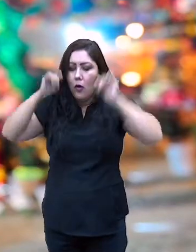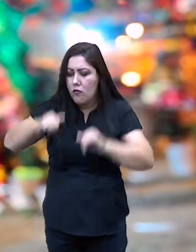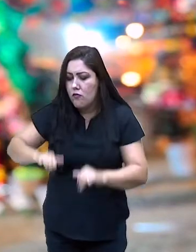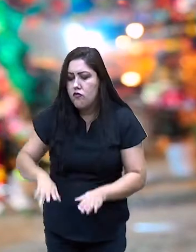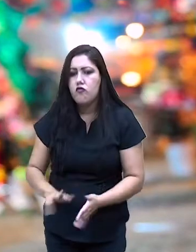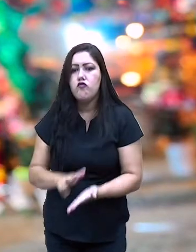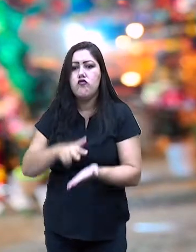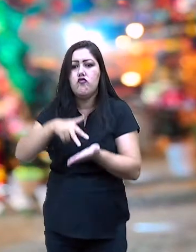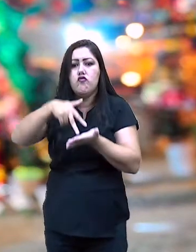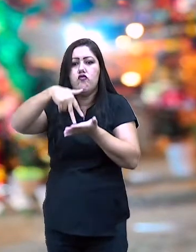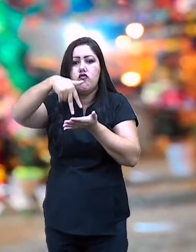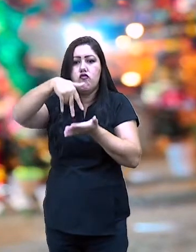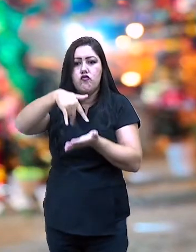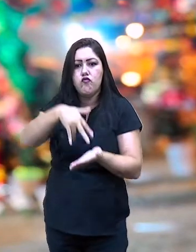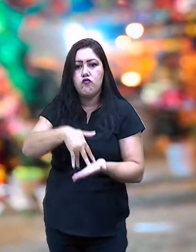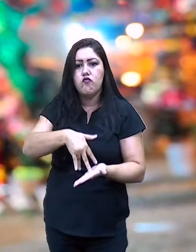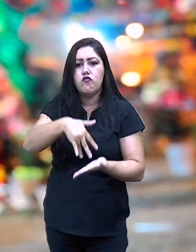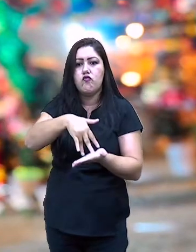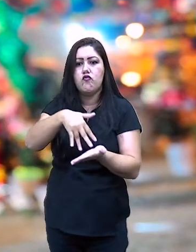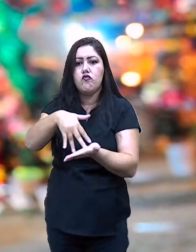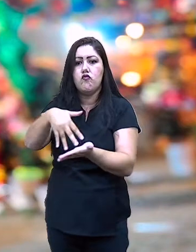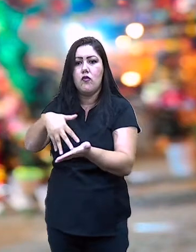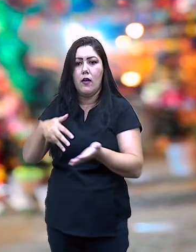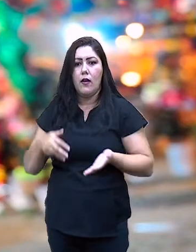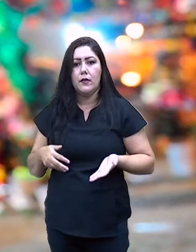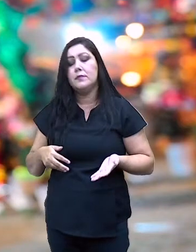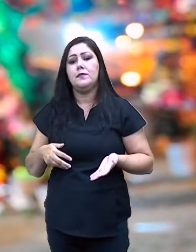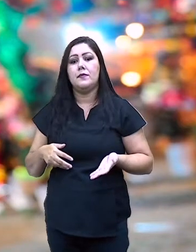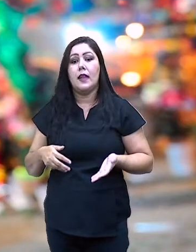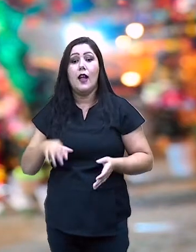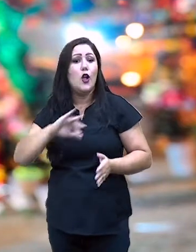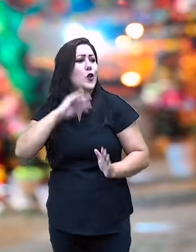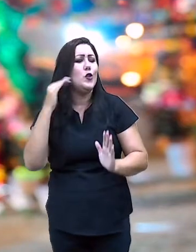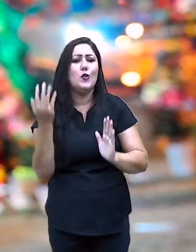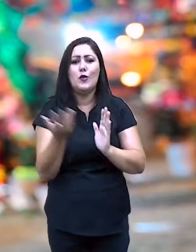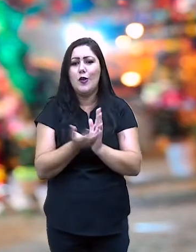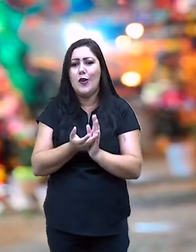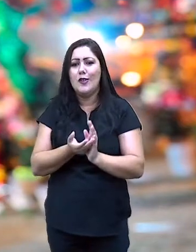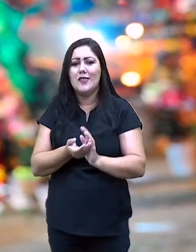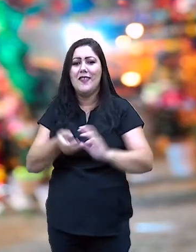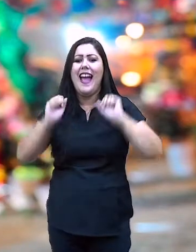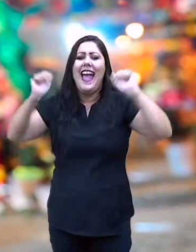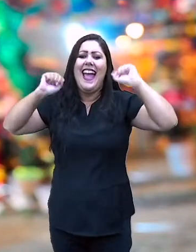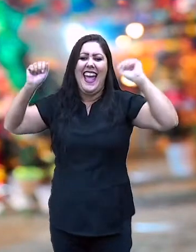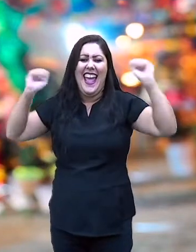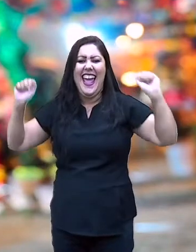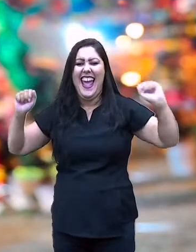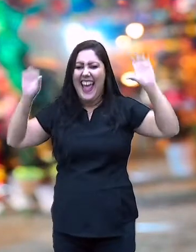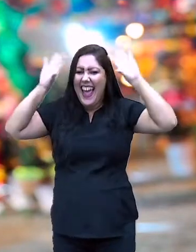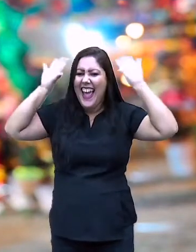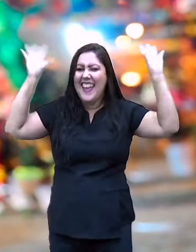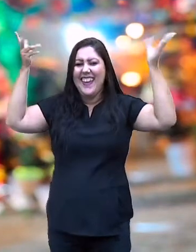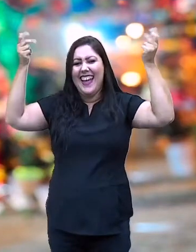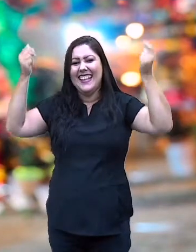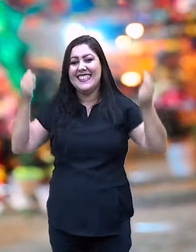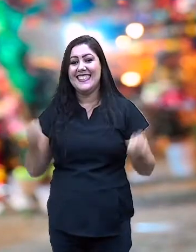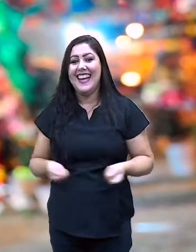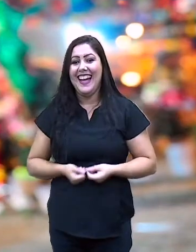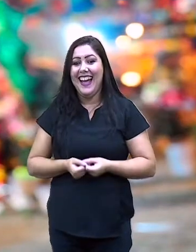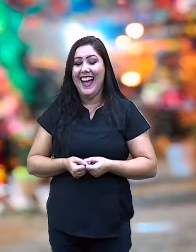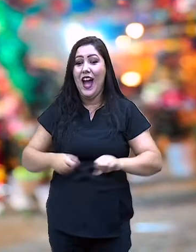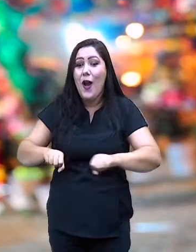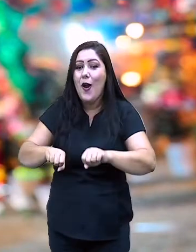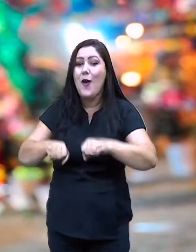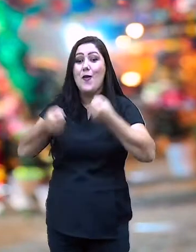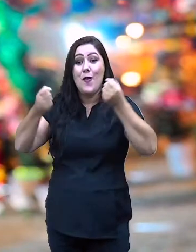toda a população em volta vem comemorar o milagre do boi. E assim é a festa hoje. Comemorando